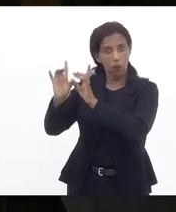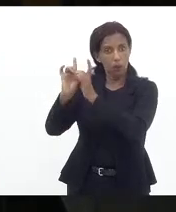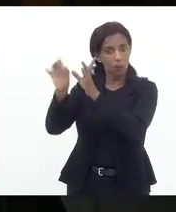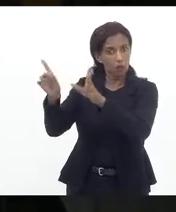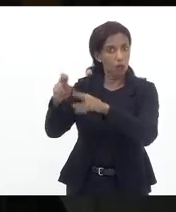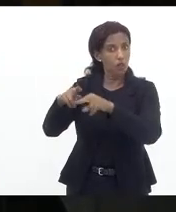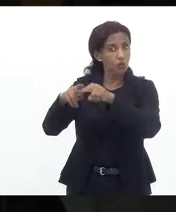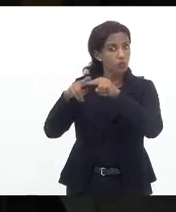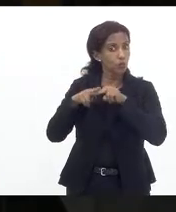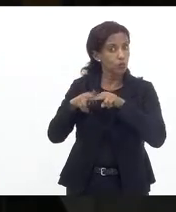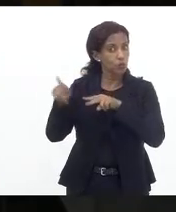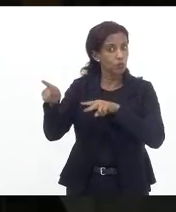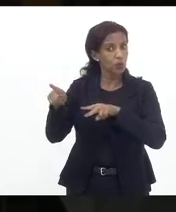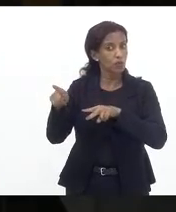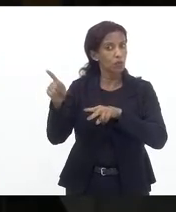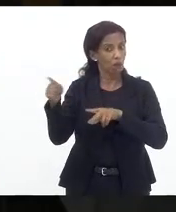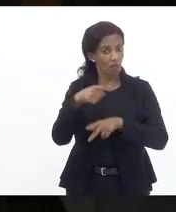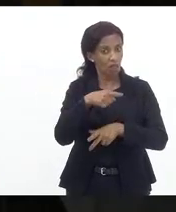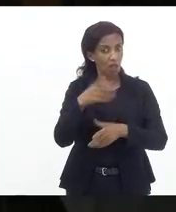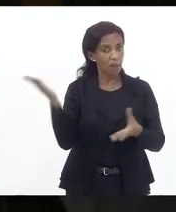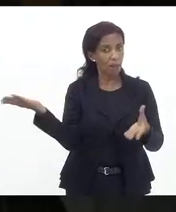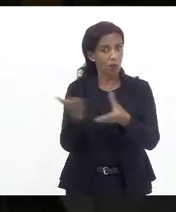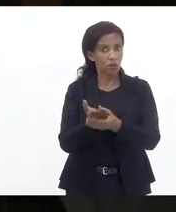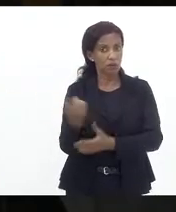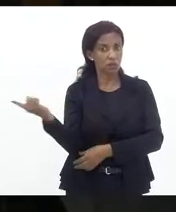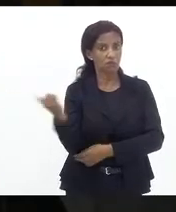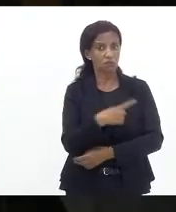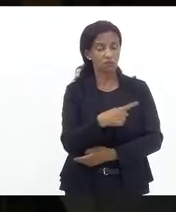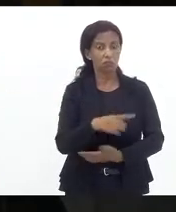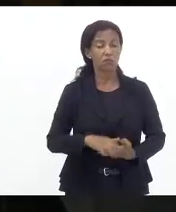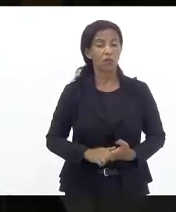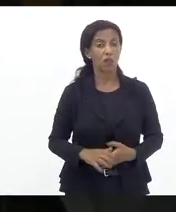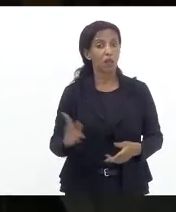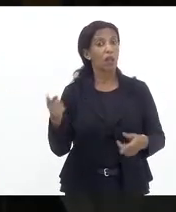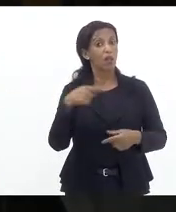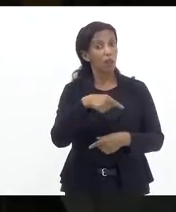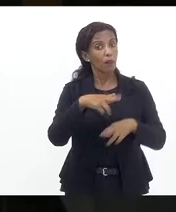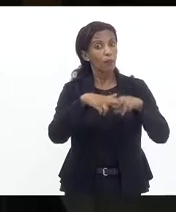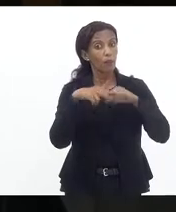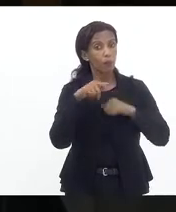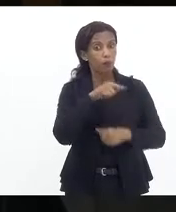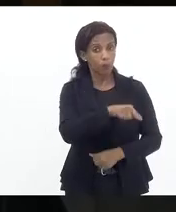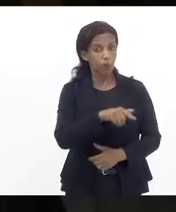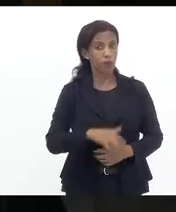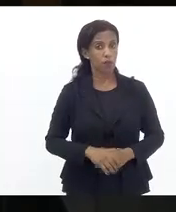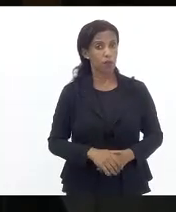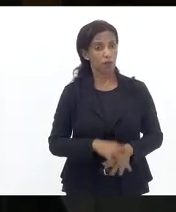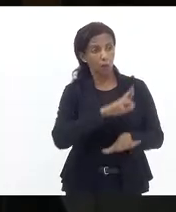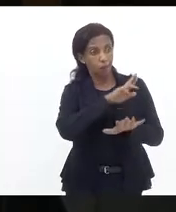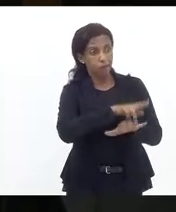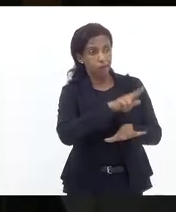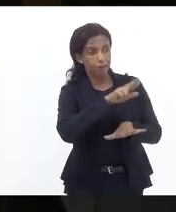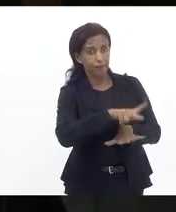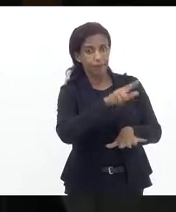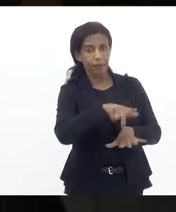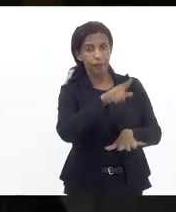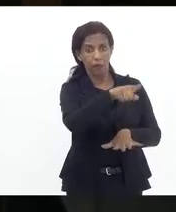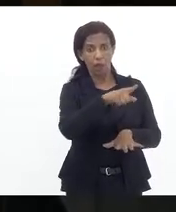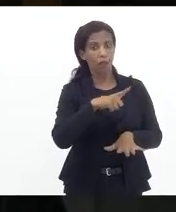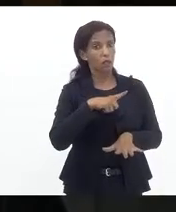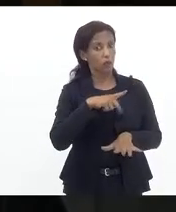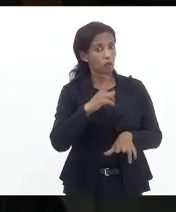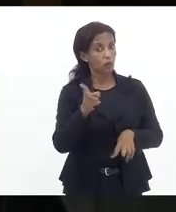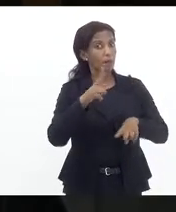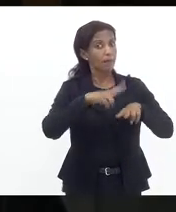isso que ele está respondendo a um processo é por isso que essas figuras estão tendo